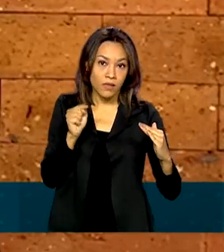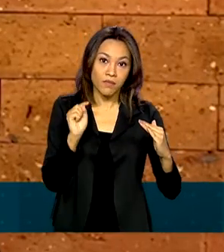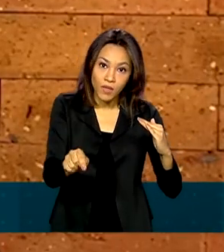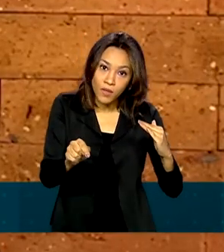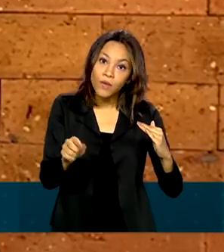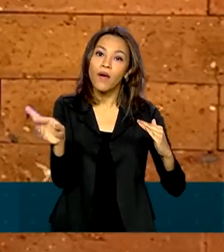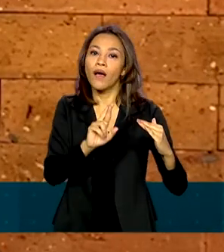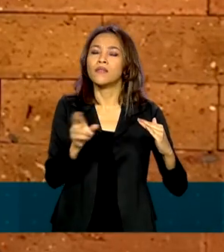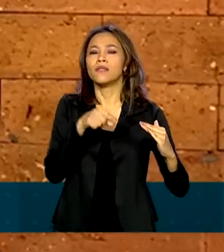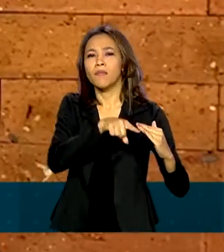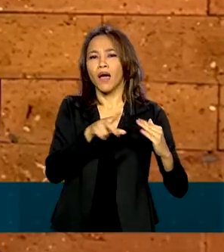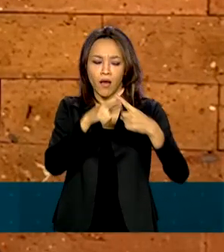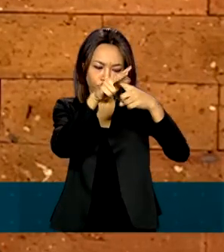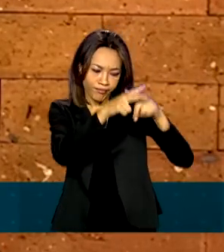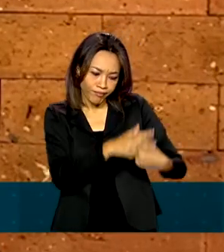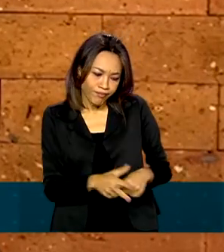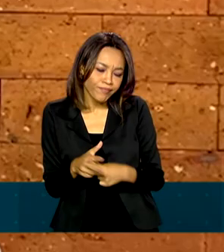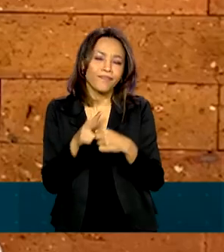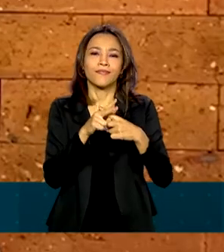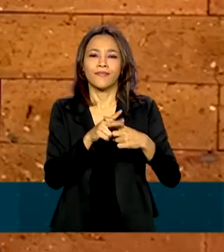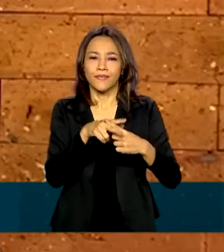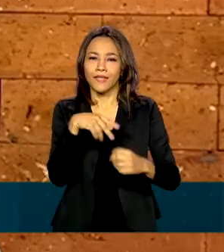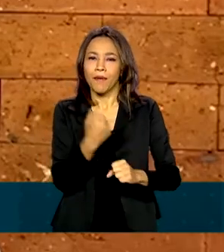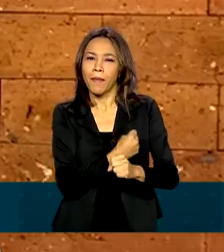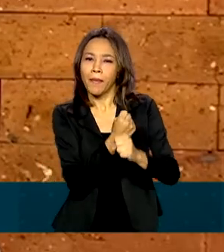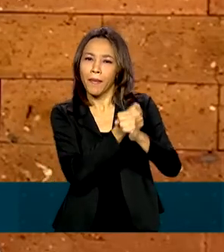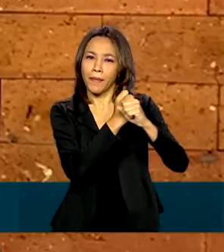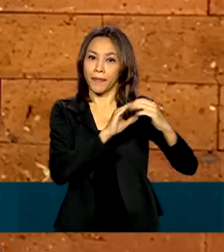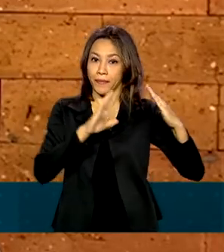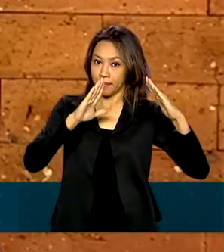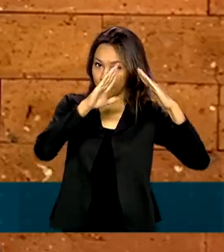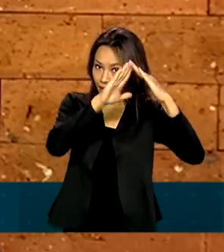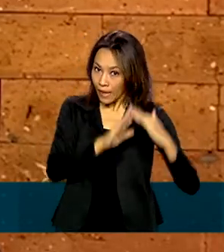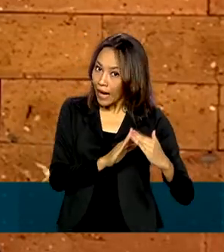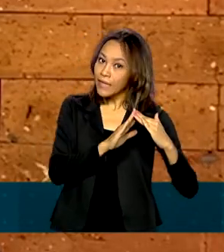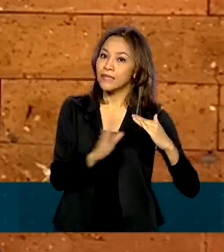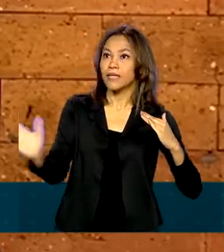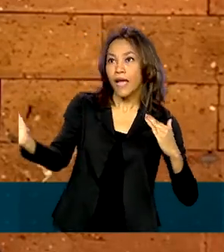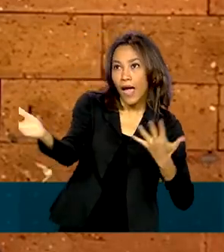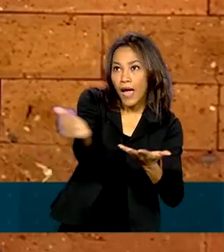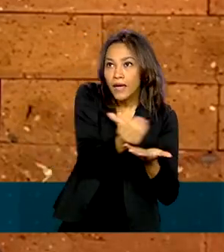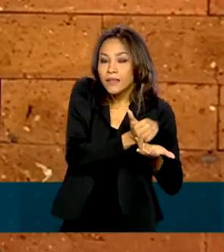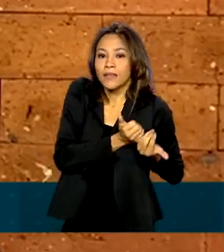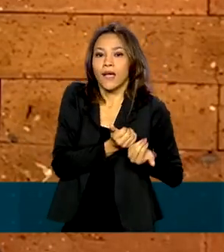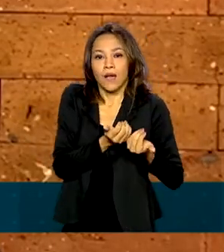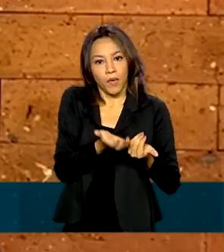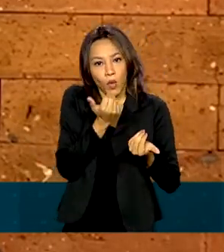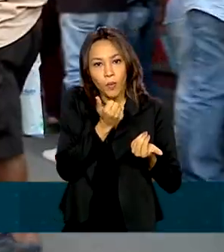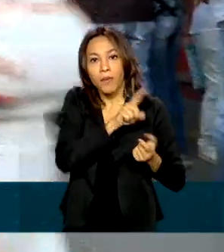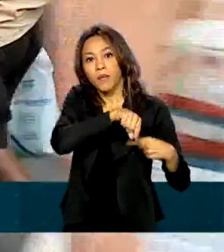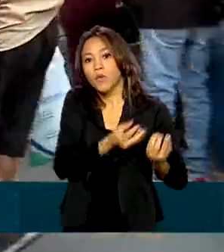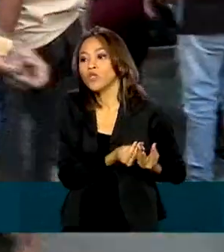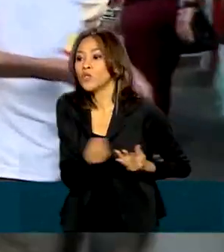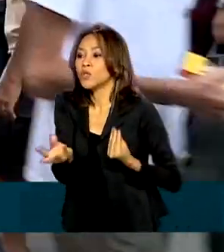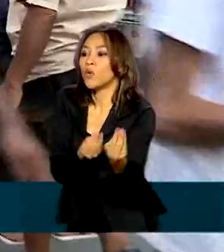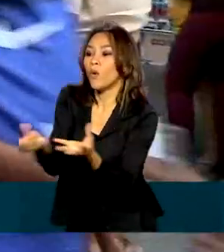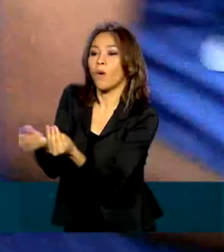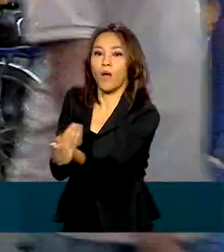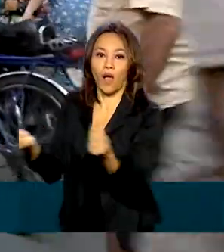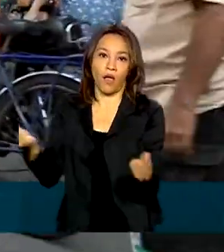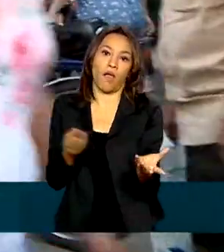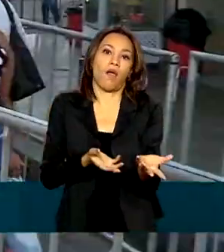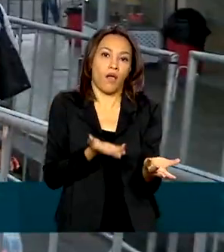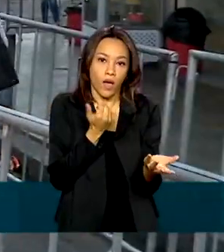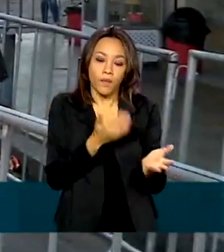reformar e modernizar nove bancos de alimentos que poderão ampliar sua capacidade de arrecadação e distribuição das doações. A pandemia